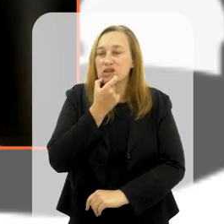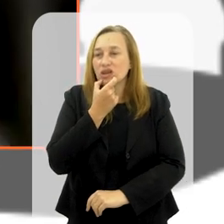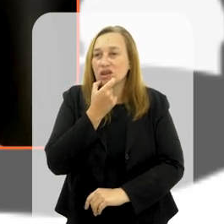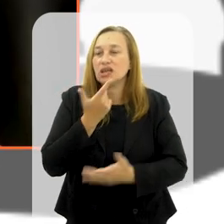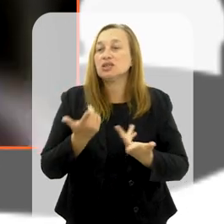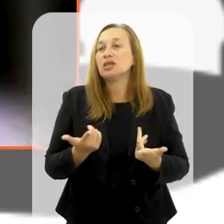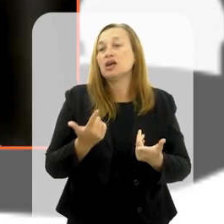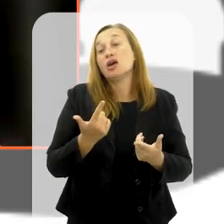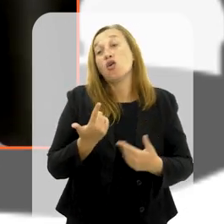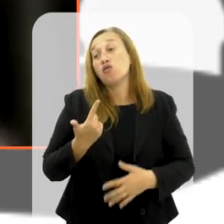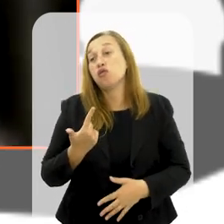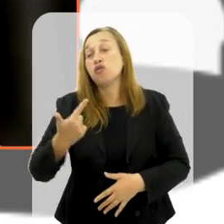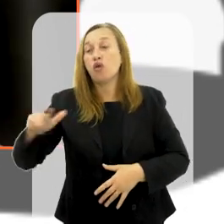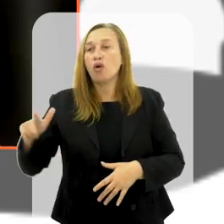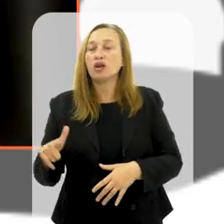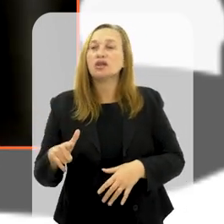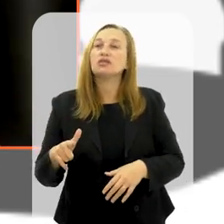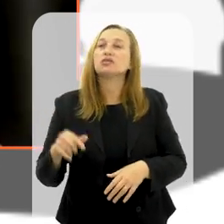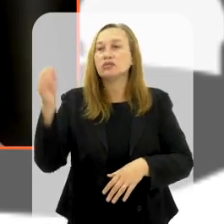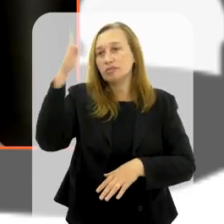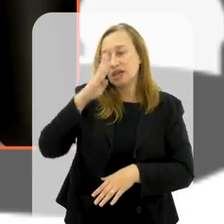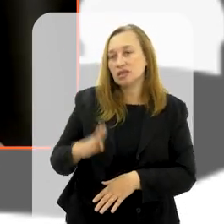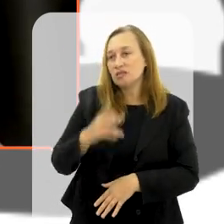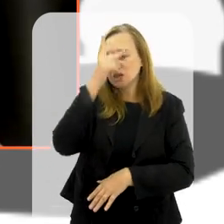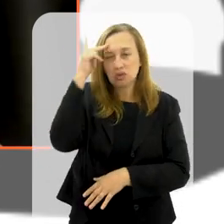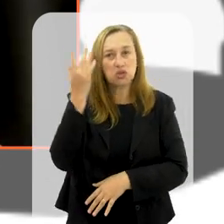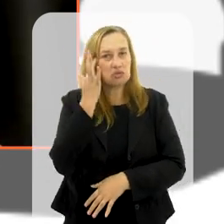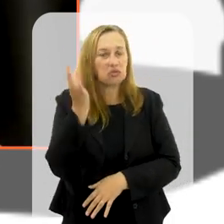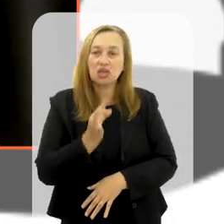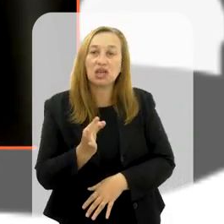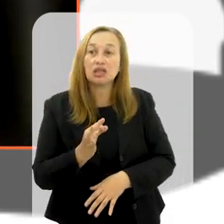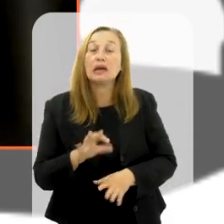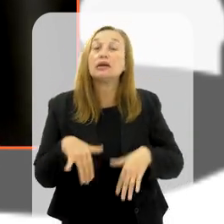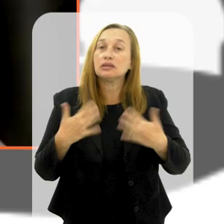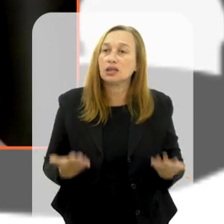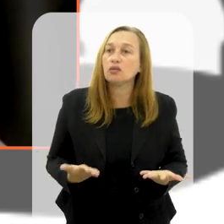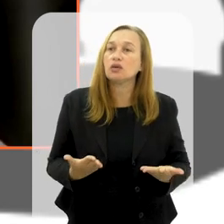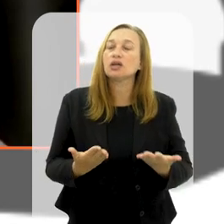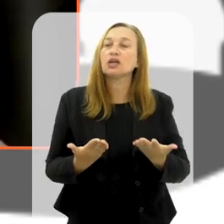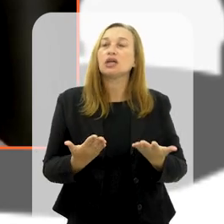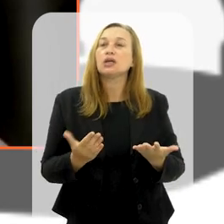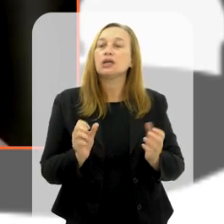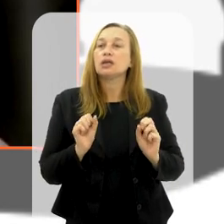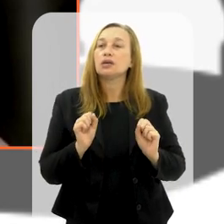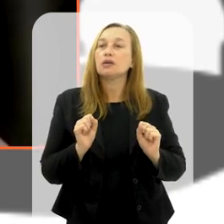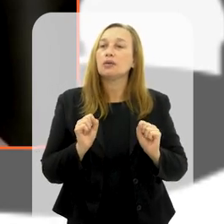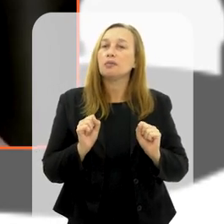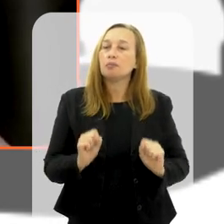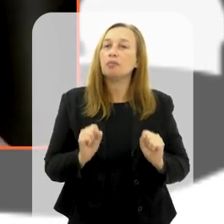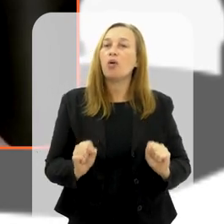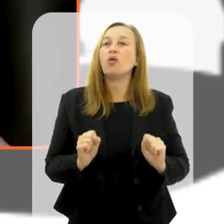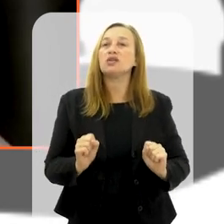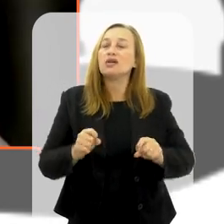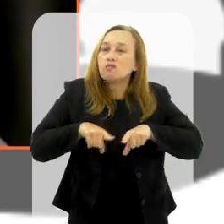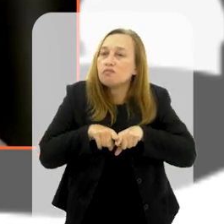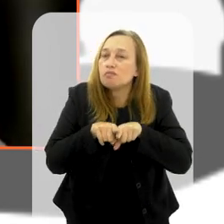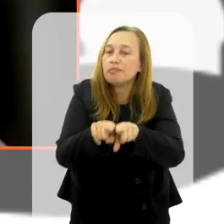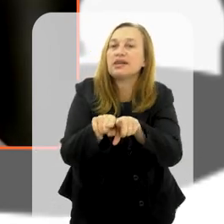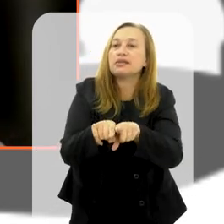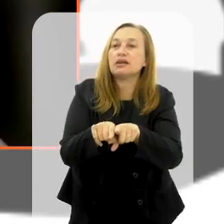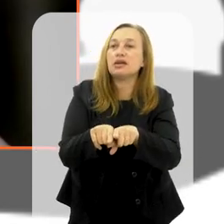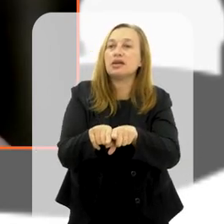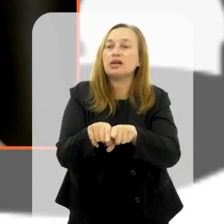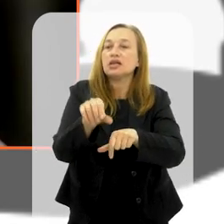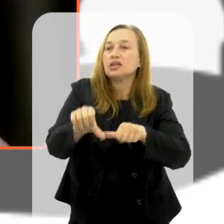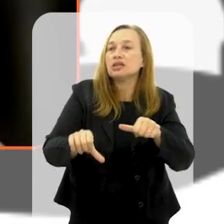pasmem, nem fora do Brasil as pessoas entendem muito bem. Então, a intenção é que a gente possa, inclusive, como uma forma de